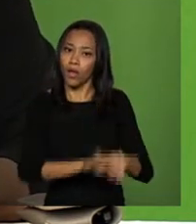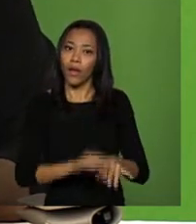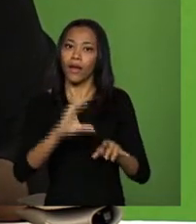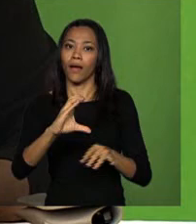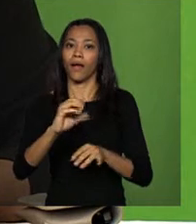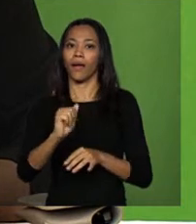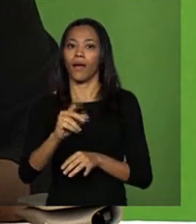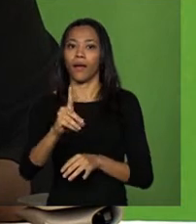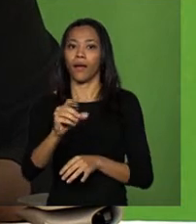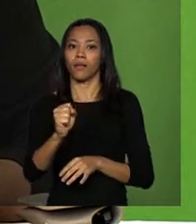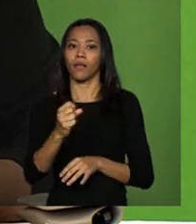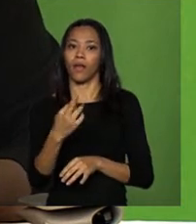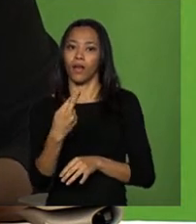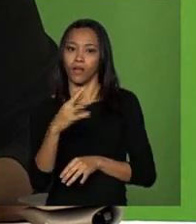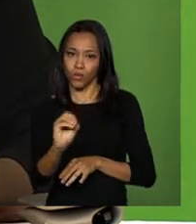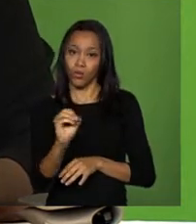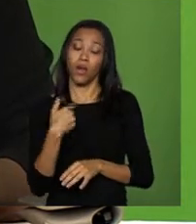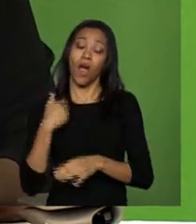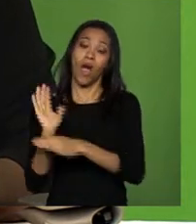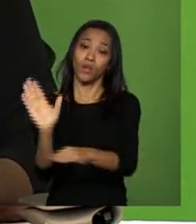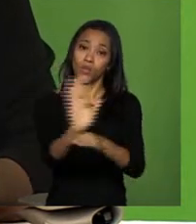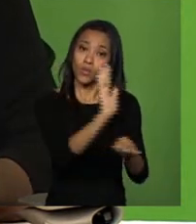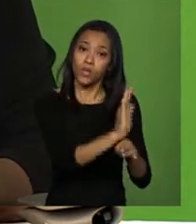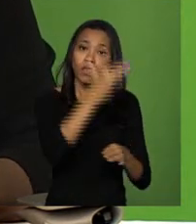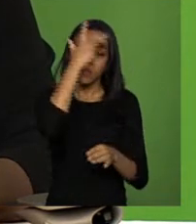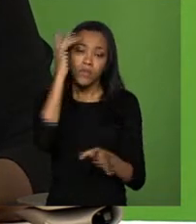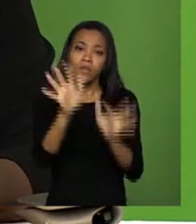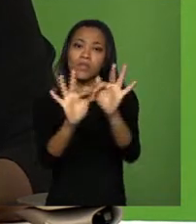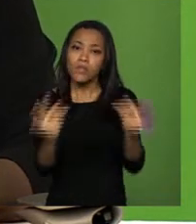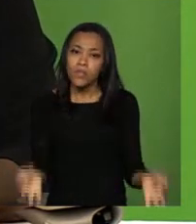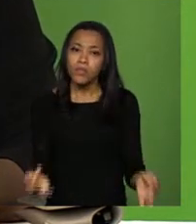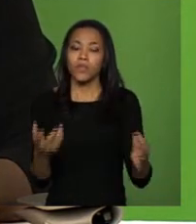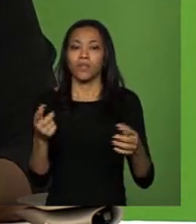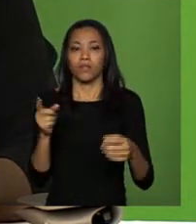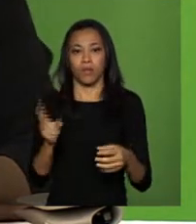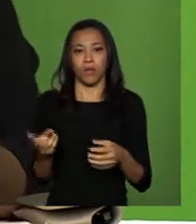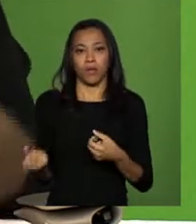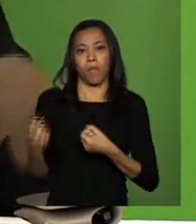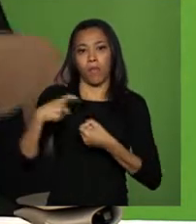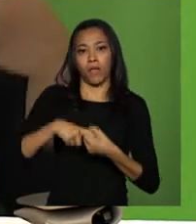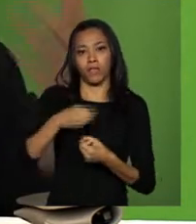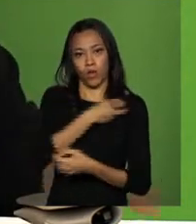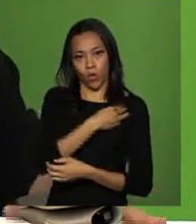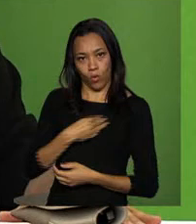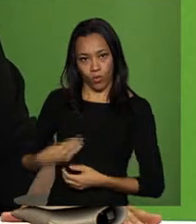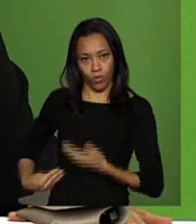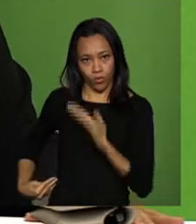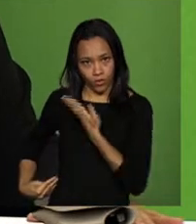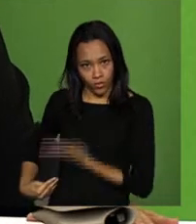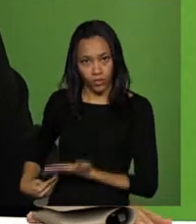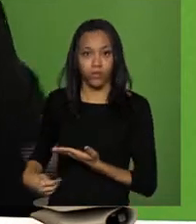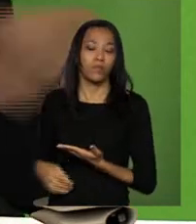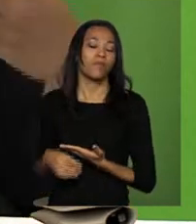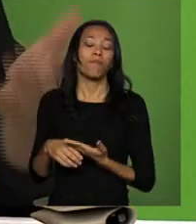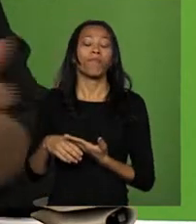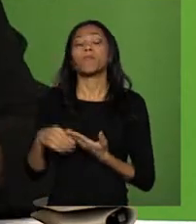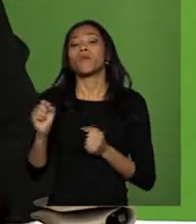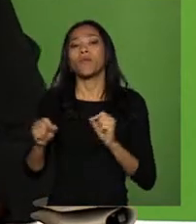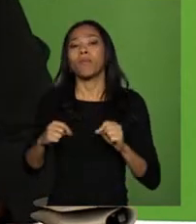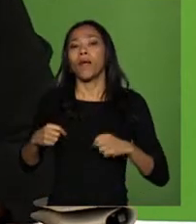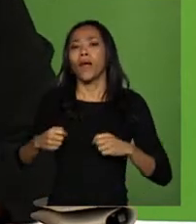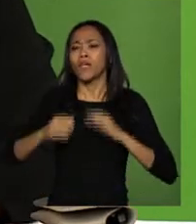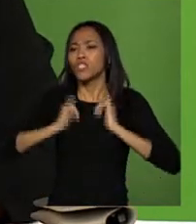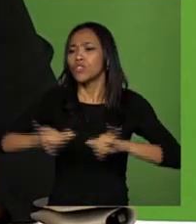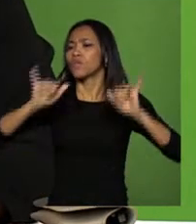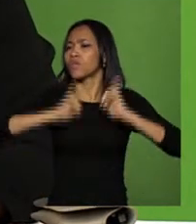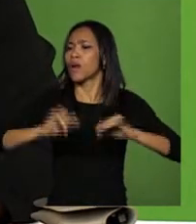para ajudar os pequenos agricultores em parceria com o ministro Patrus e, obviamente, informações e campanha para estimular que